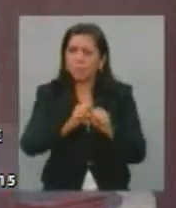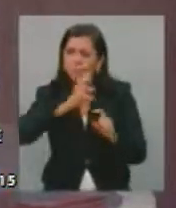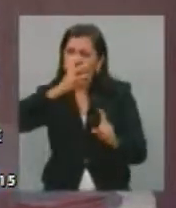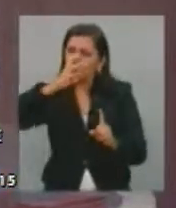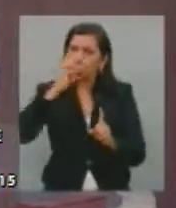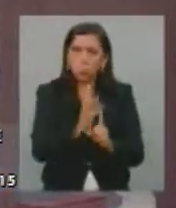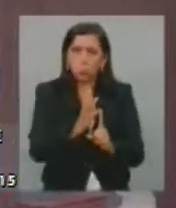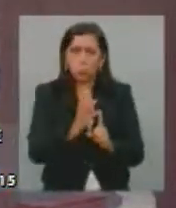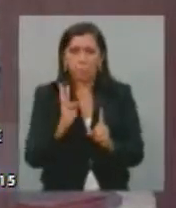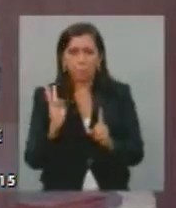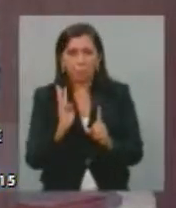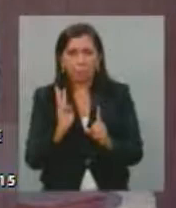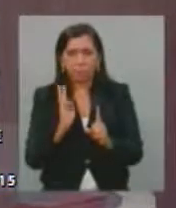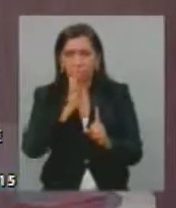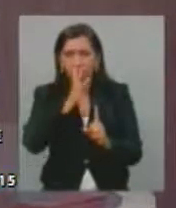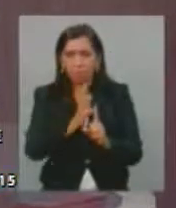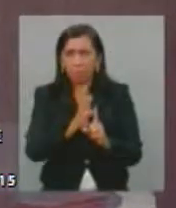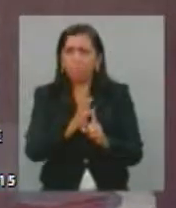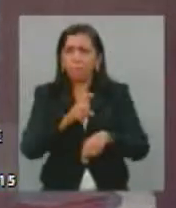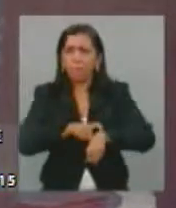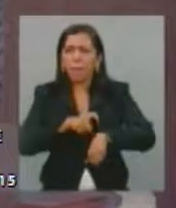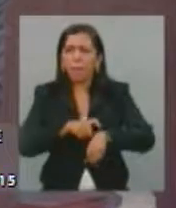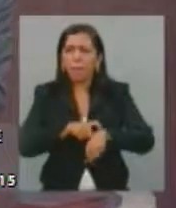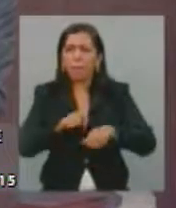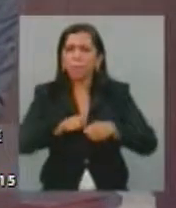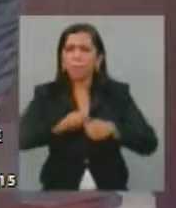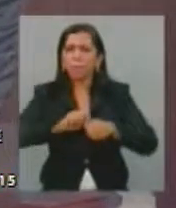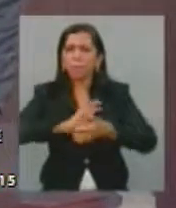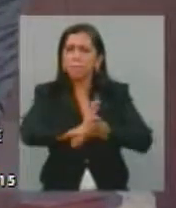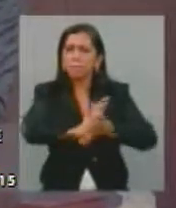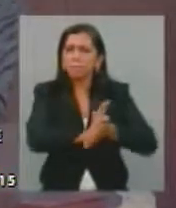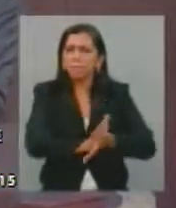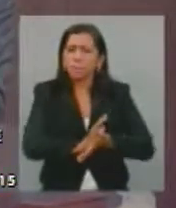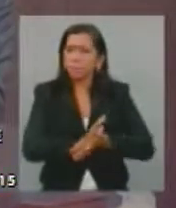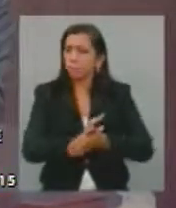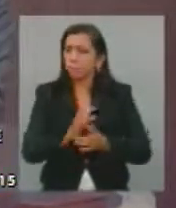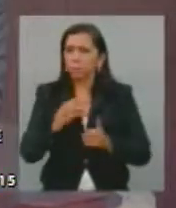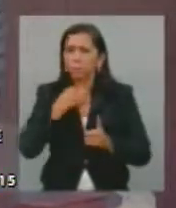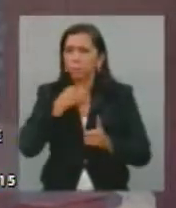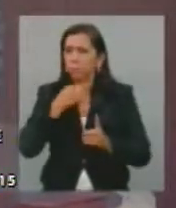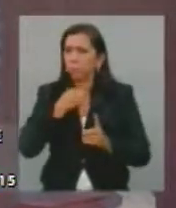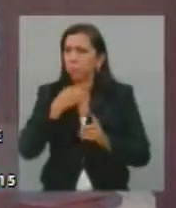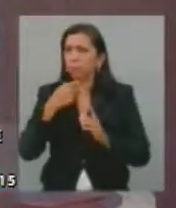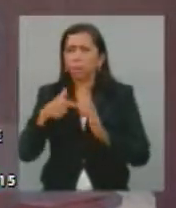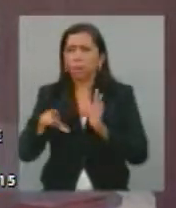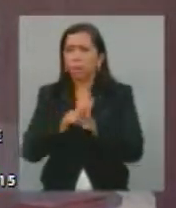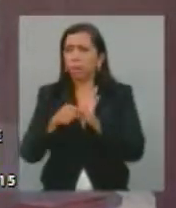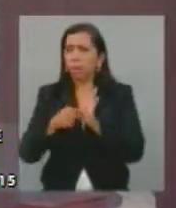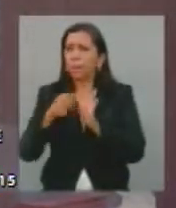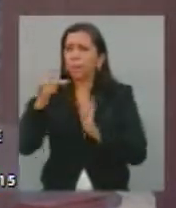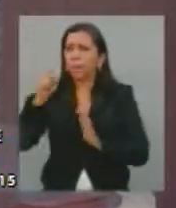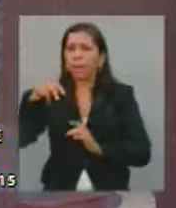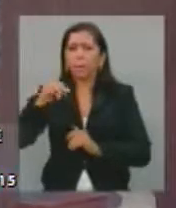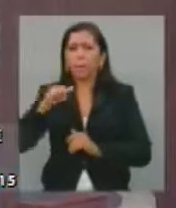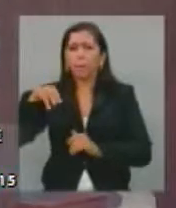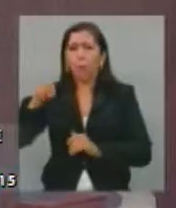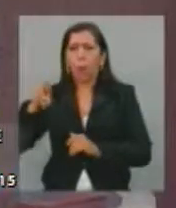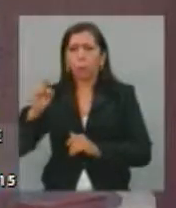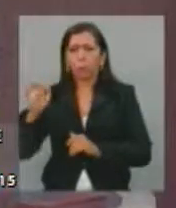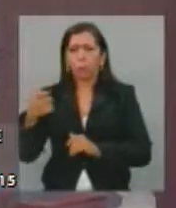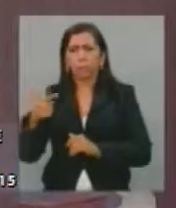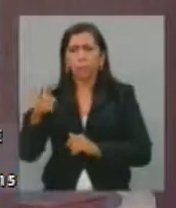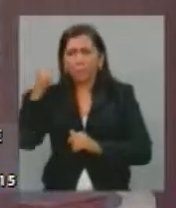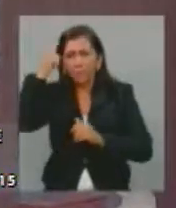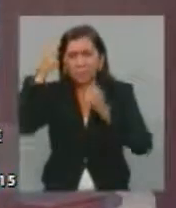julgar, executar uma pena que sequer é reconhecida no ordenamento brasileiro, que é a pena de morte. Poli